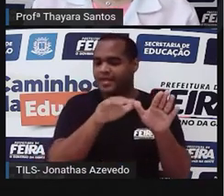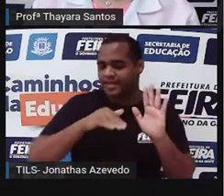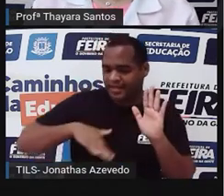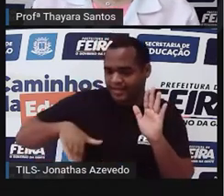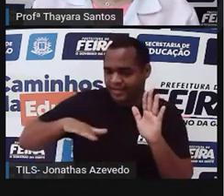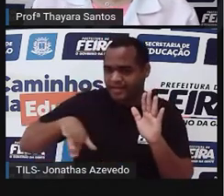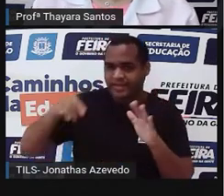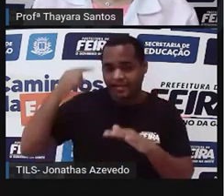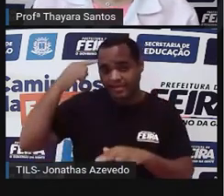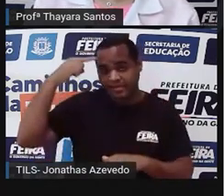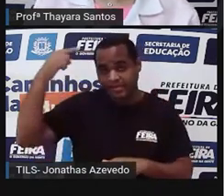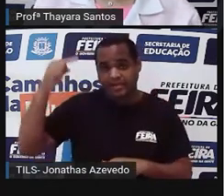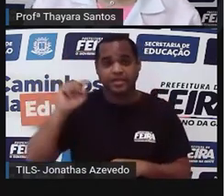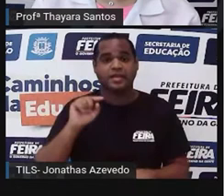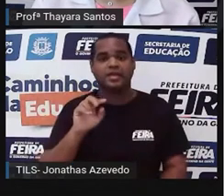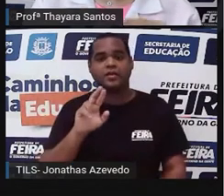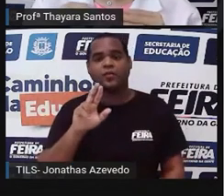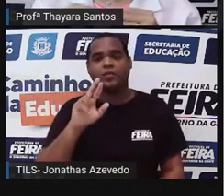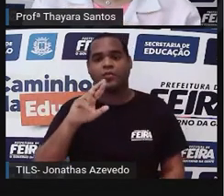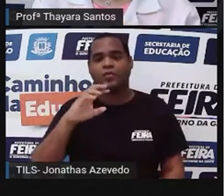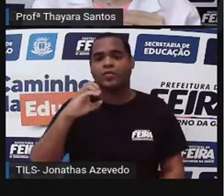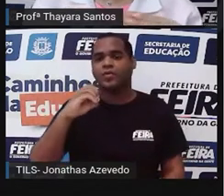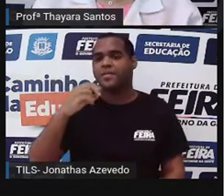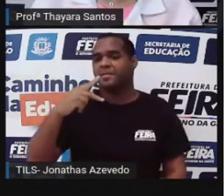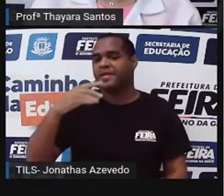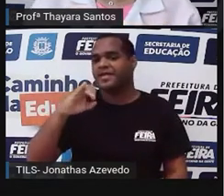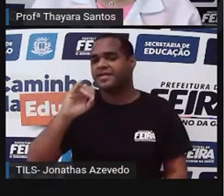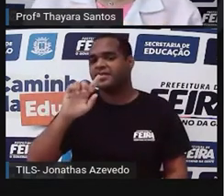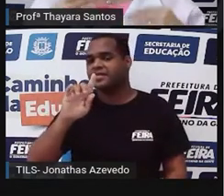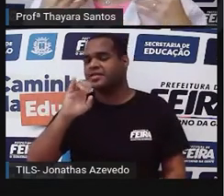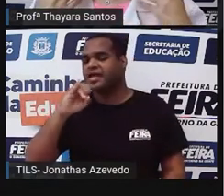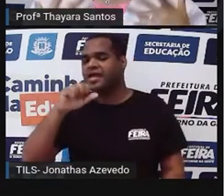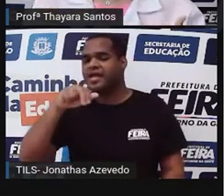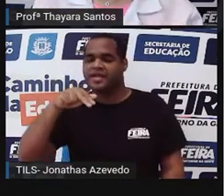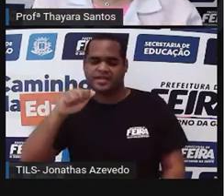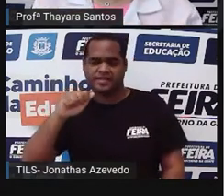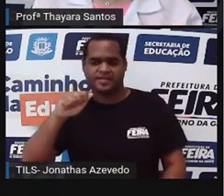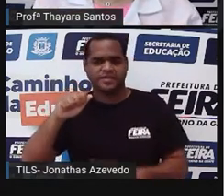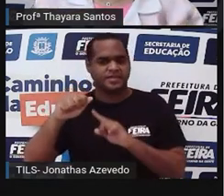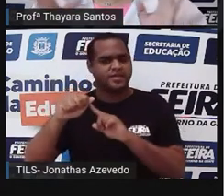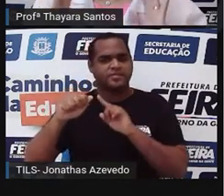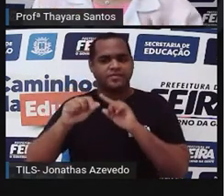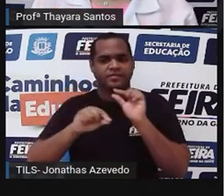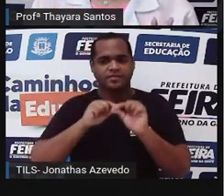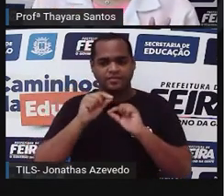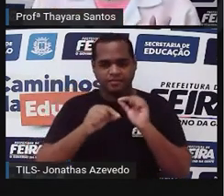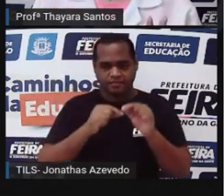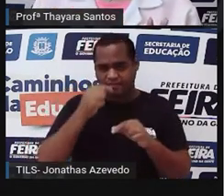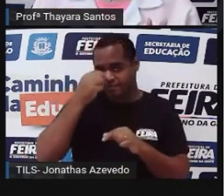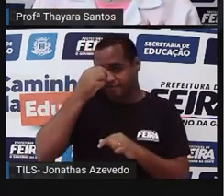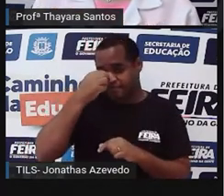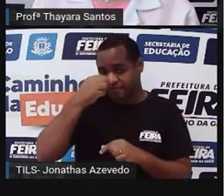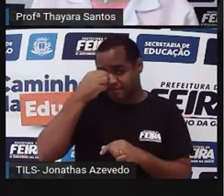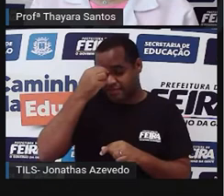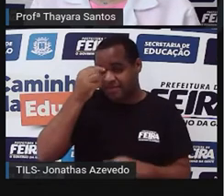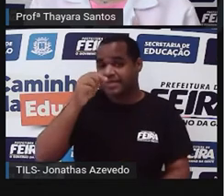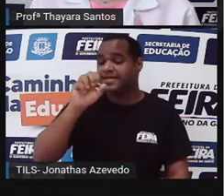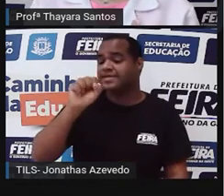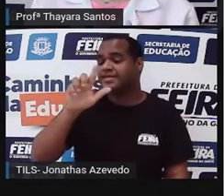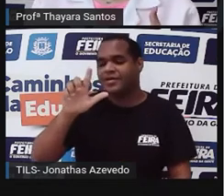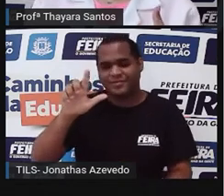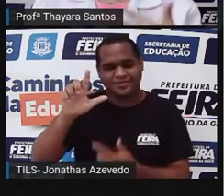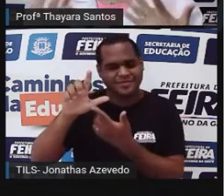a gente chama de glândula uropigiana ou glândula de óleo. O que é que essa glândula faz? Eu já acabei de dar um spoiler aqui.